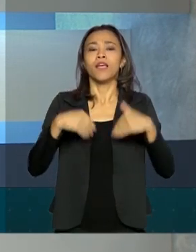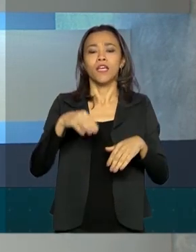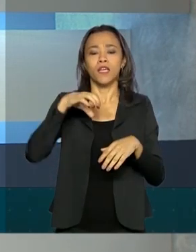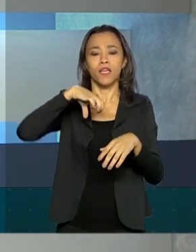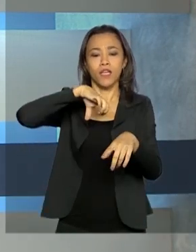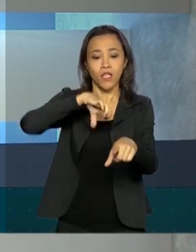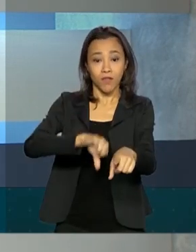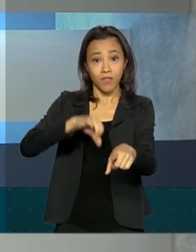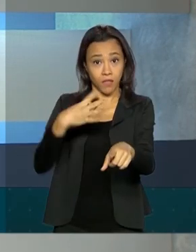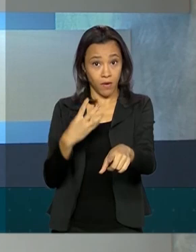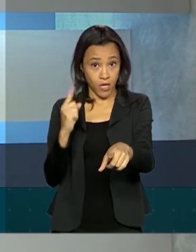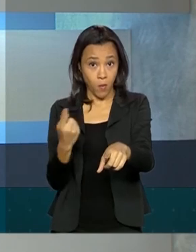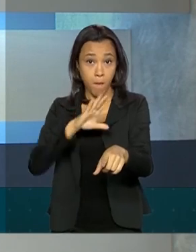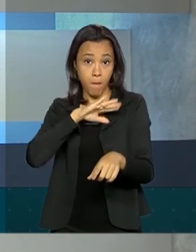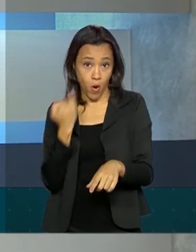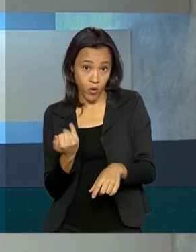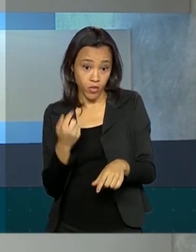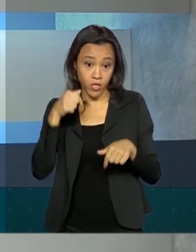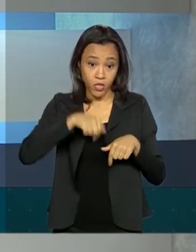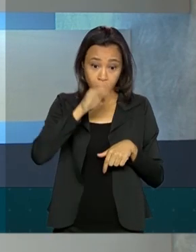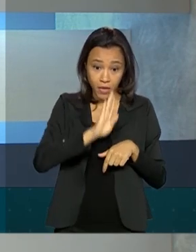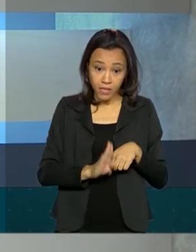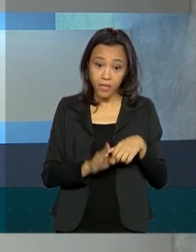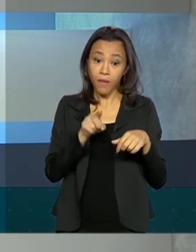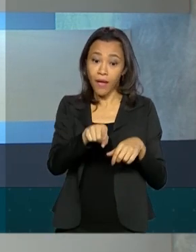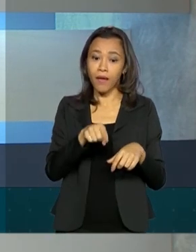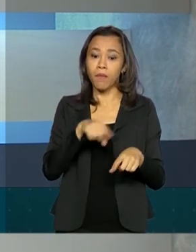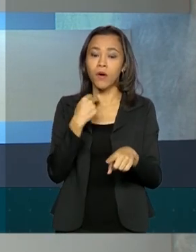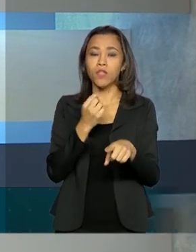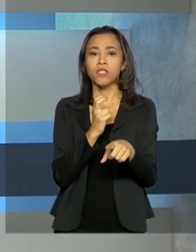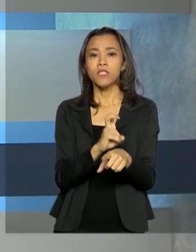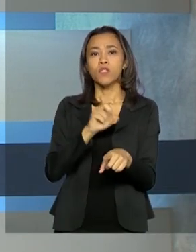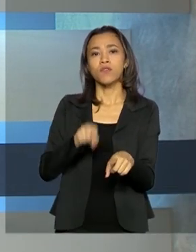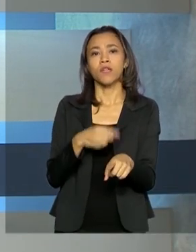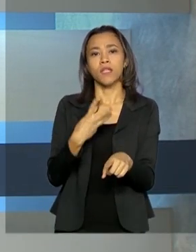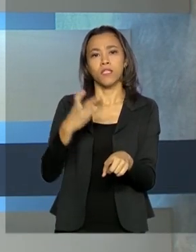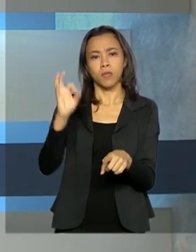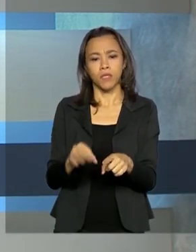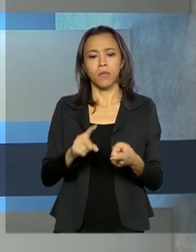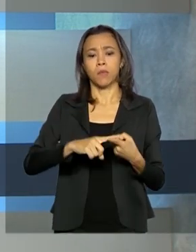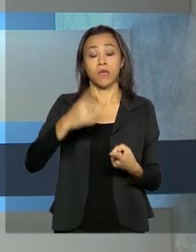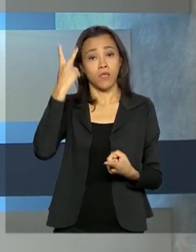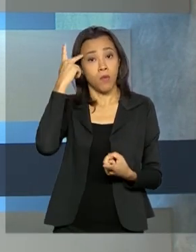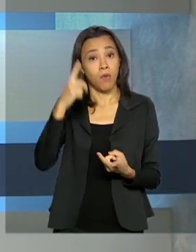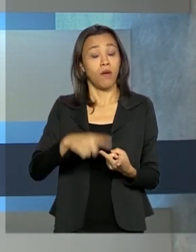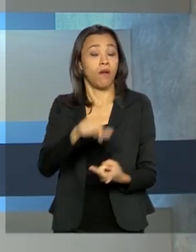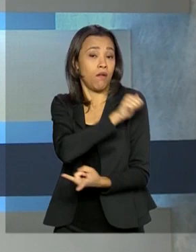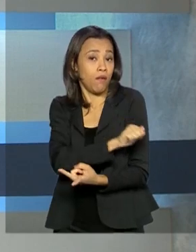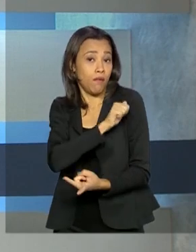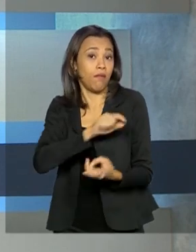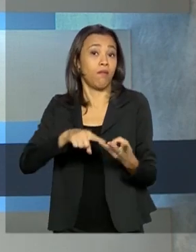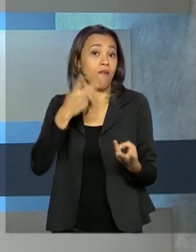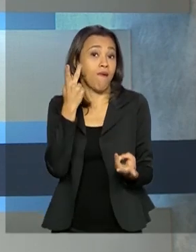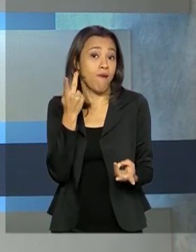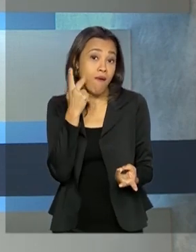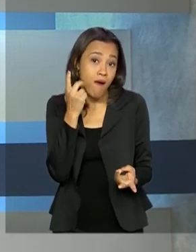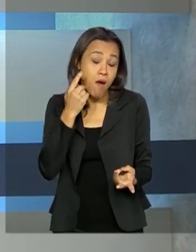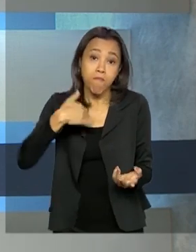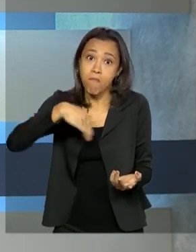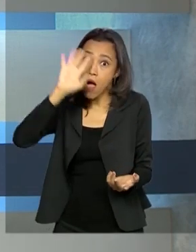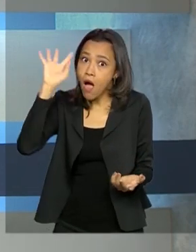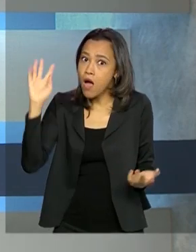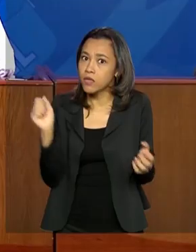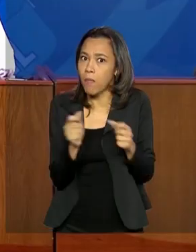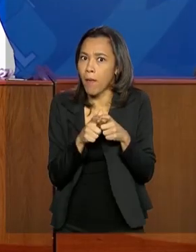A taxa de letalidade no Brasil é de 5,3%. São Paulo, Rio de Janeiro e Ceará são os estados com mais casos.